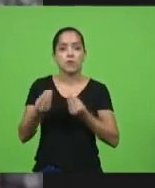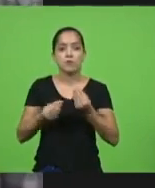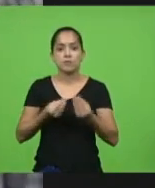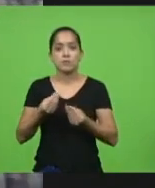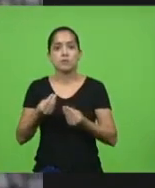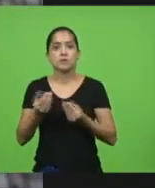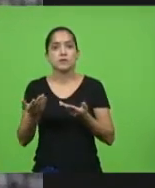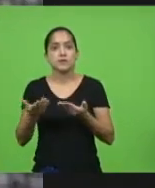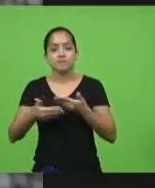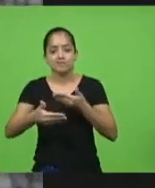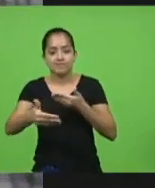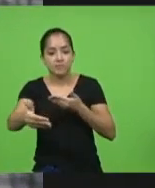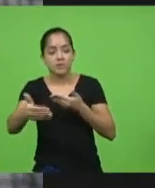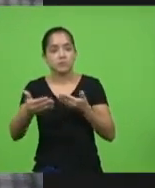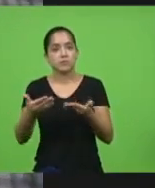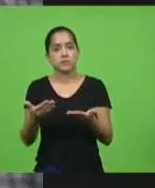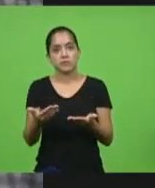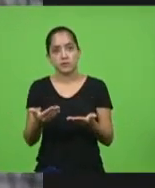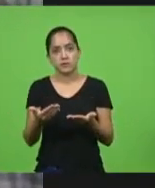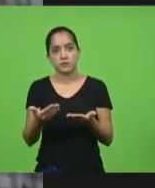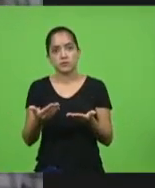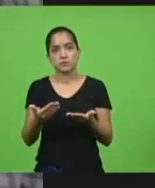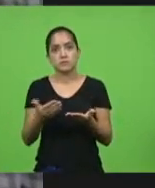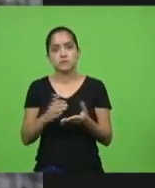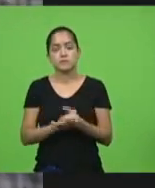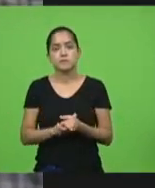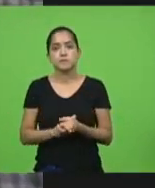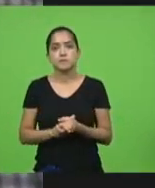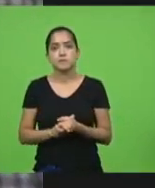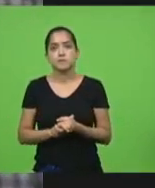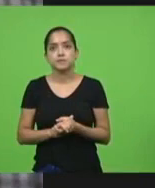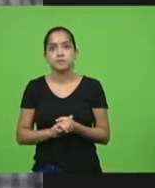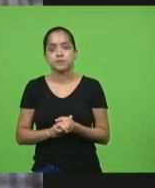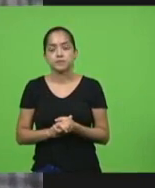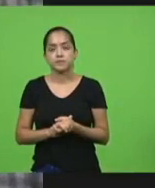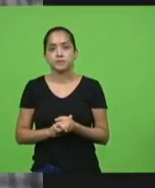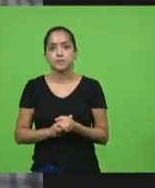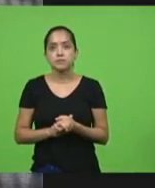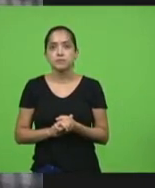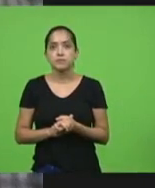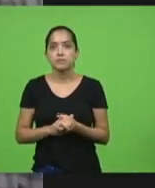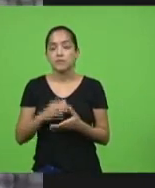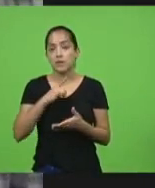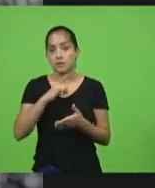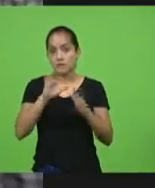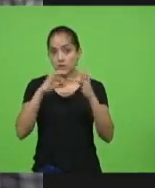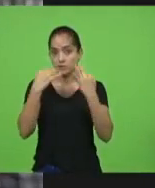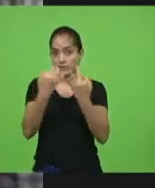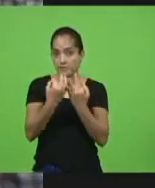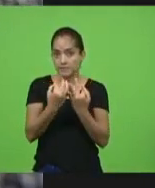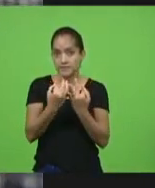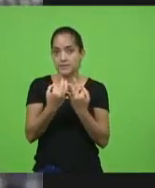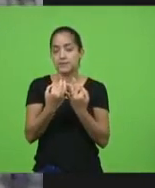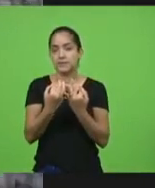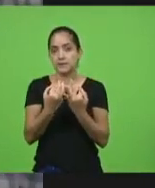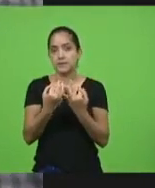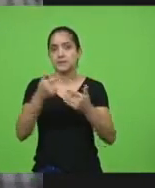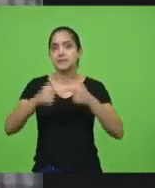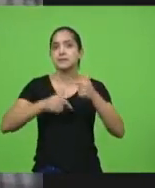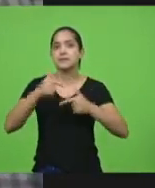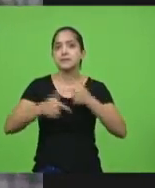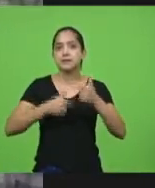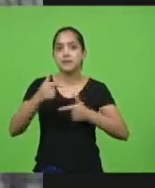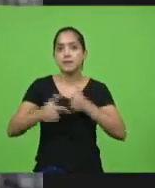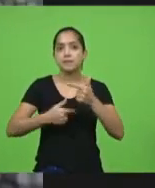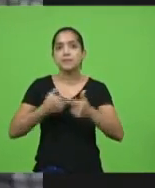até a gente. Eu tenho familiares que trabalham dentro dos